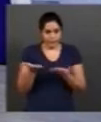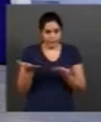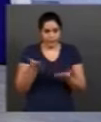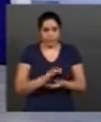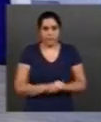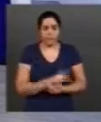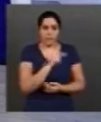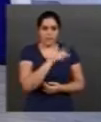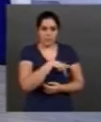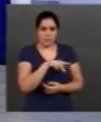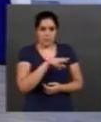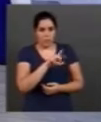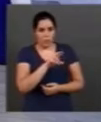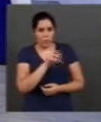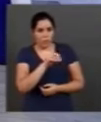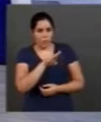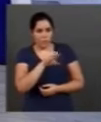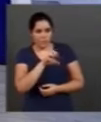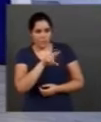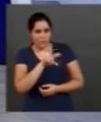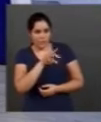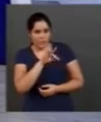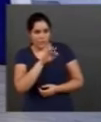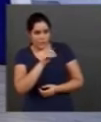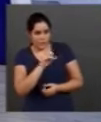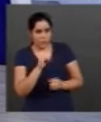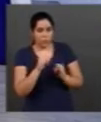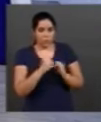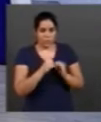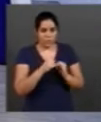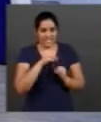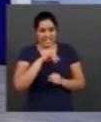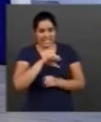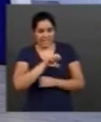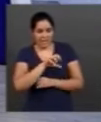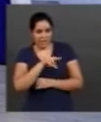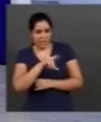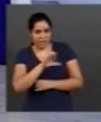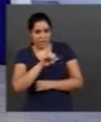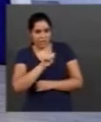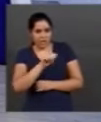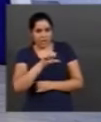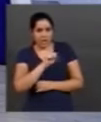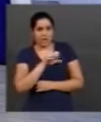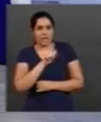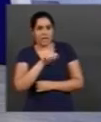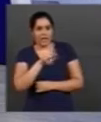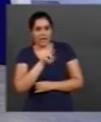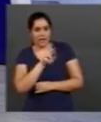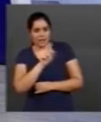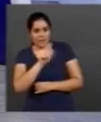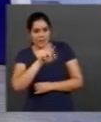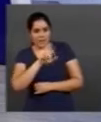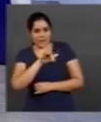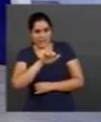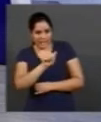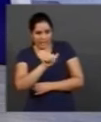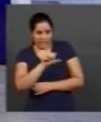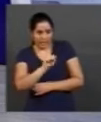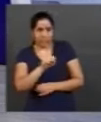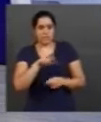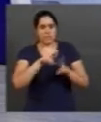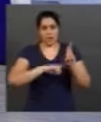professor Roberto Atarazzi, do Instituto de Ciências Agrárias da Universidade Federal de Uberlândia, e Wanderlei Ferreira,